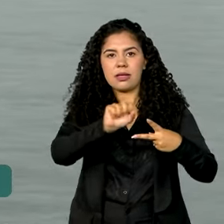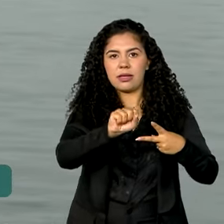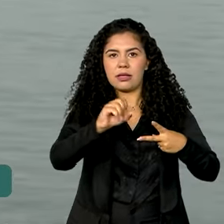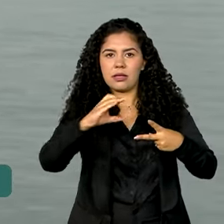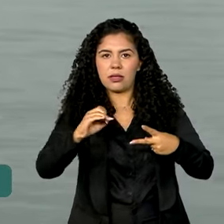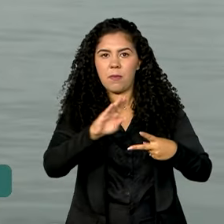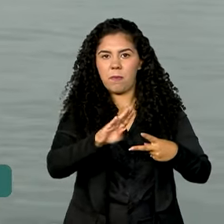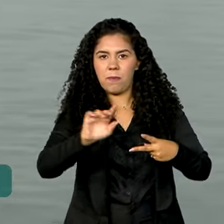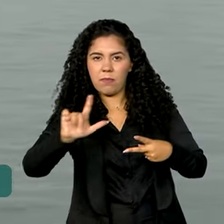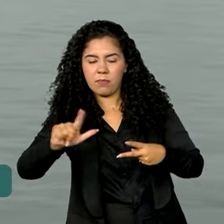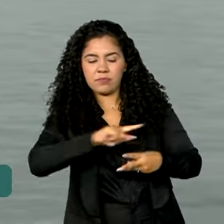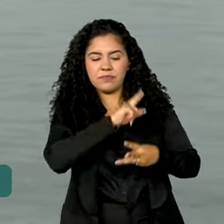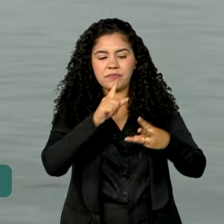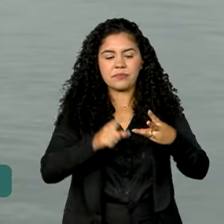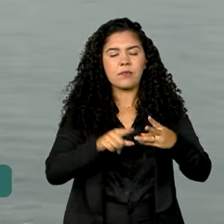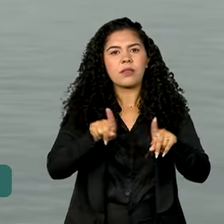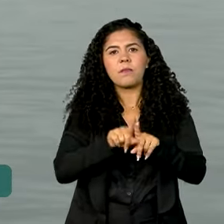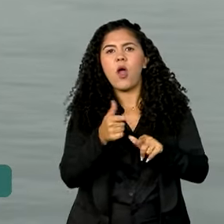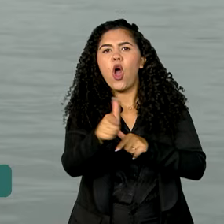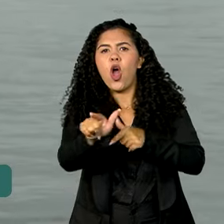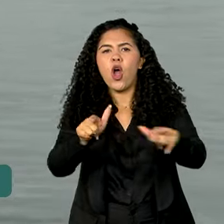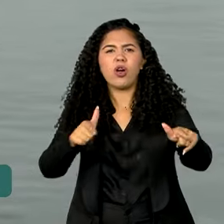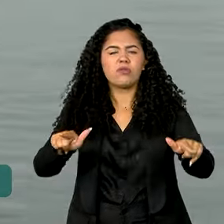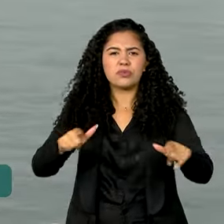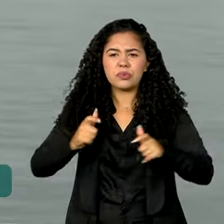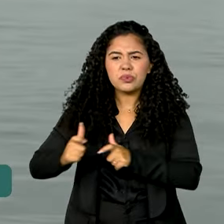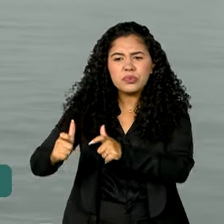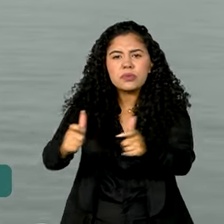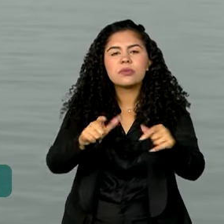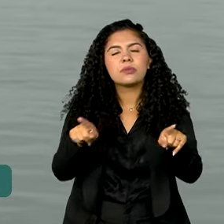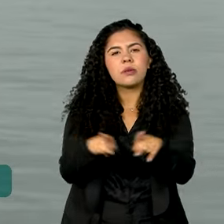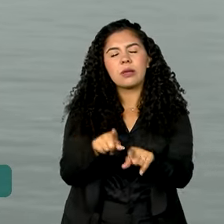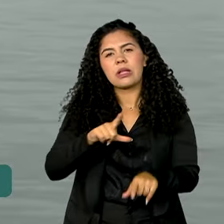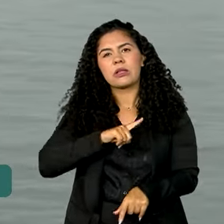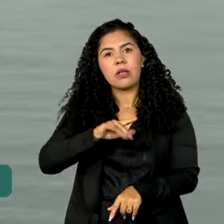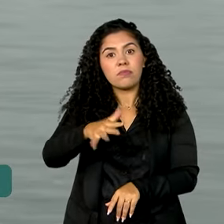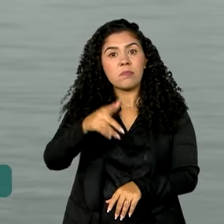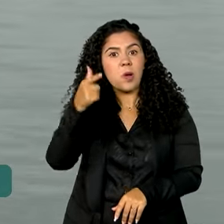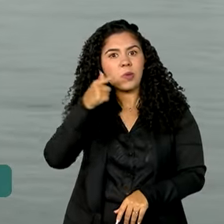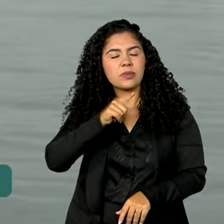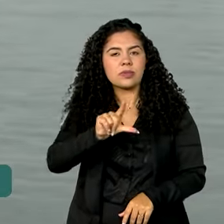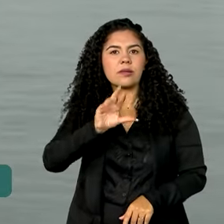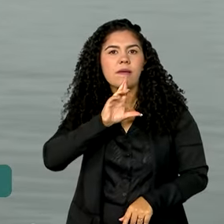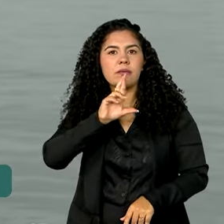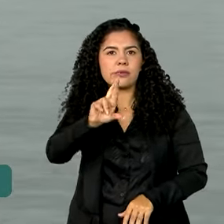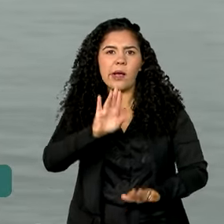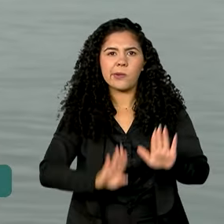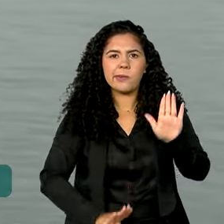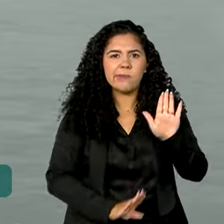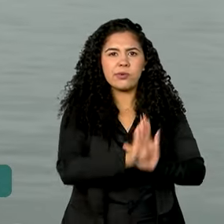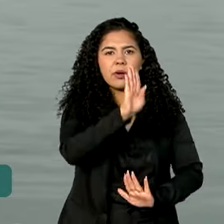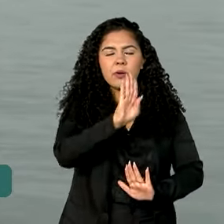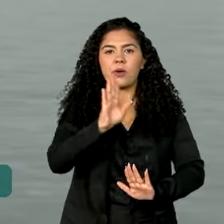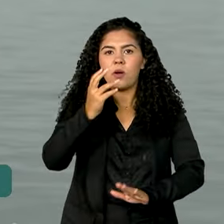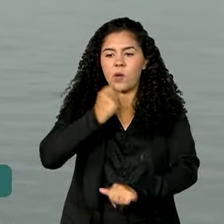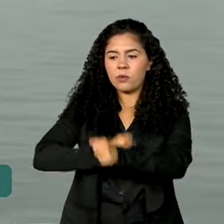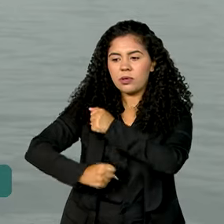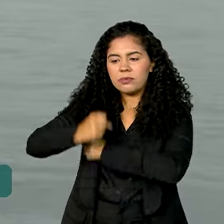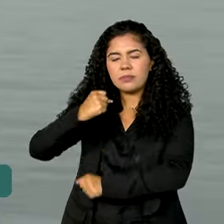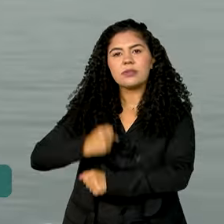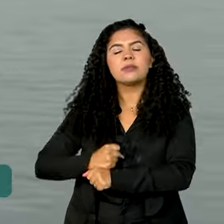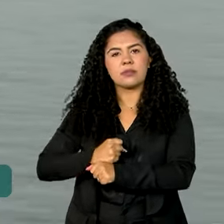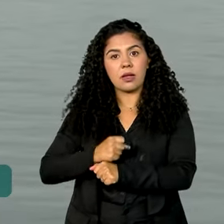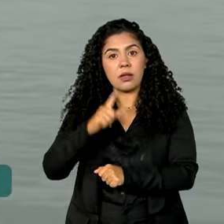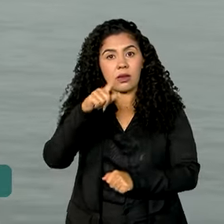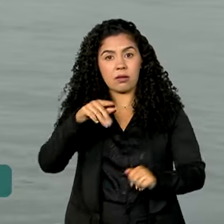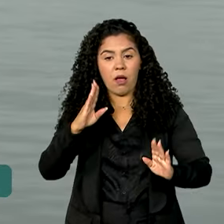Bela, em São Paulo, entre muitos outros. A expectativa é de superar os resultados do ano passado, em que a temporada